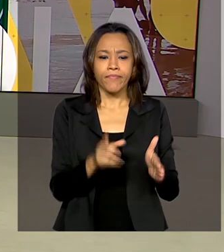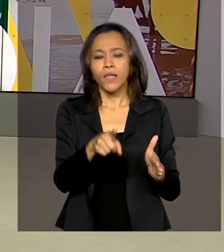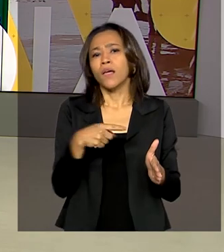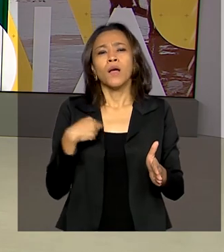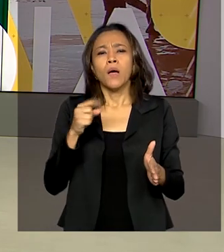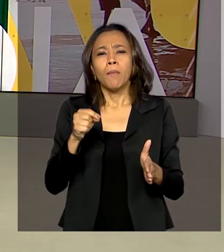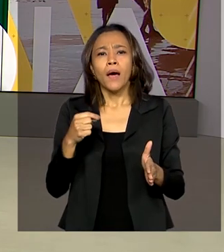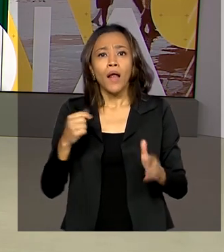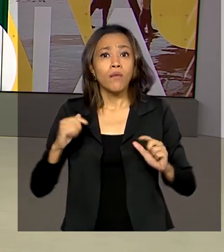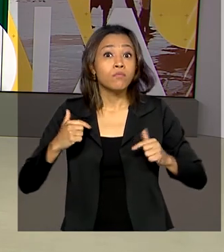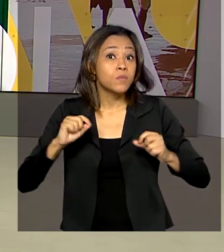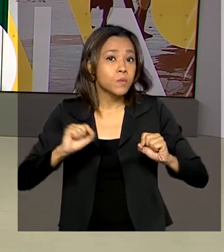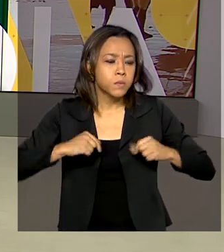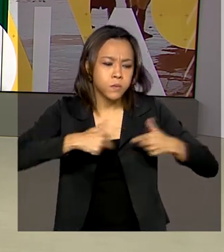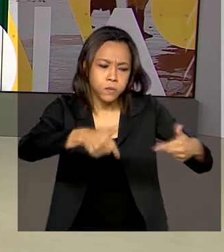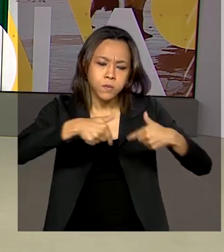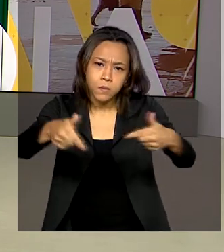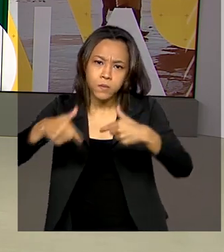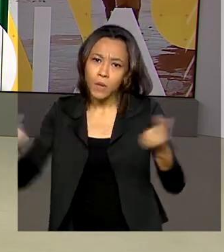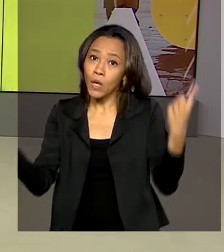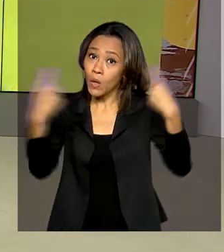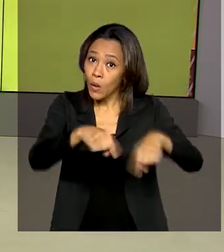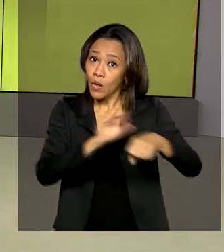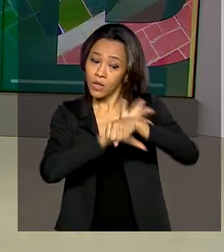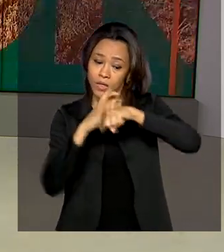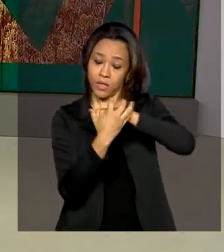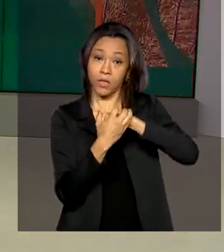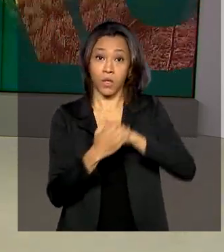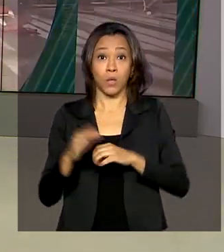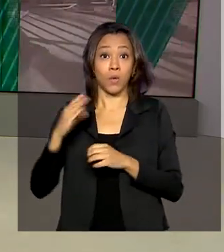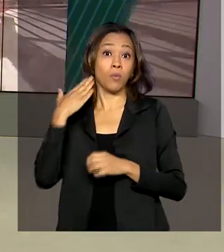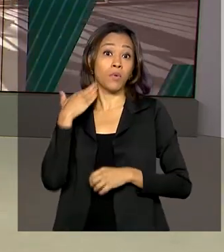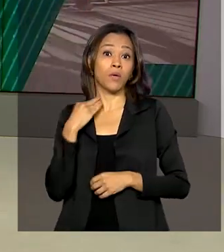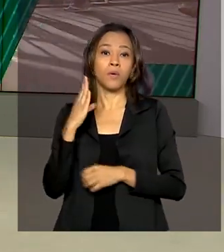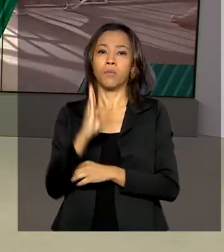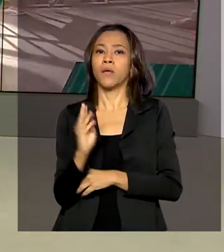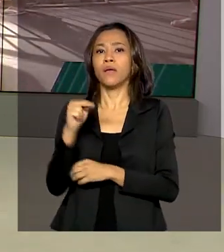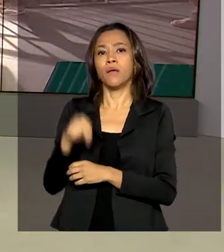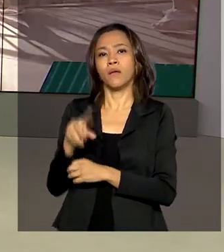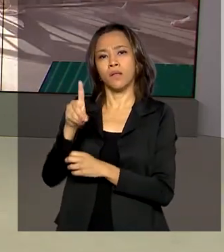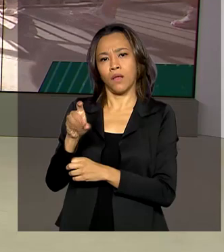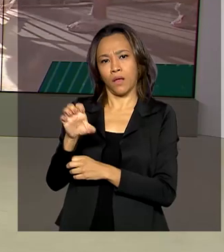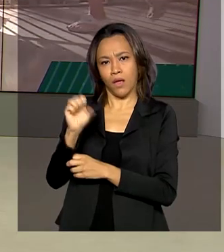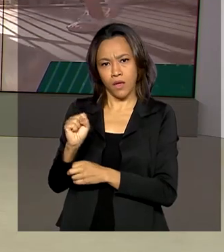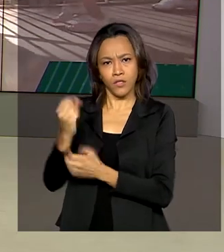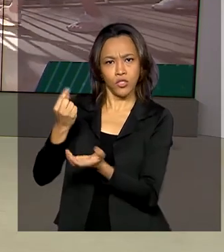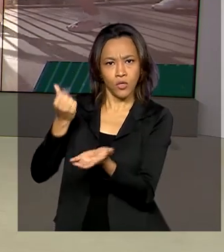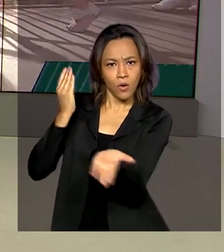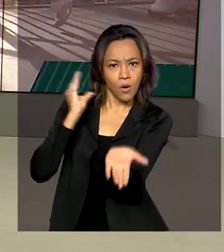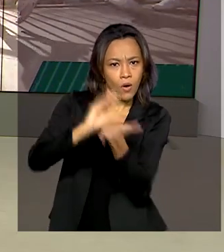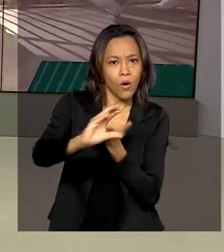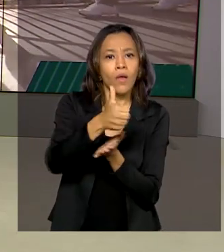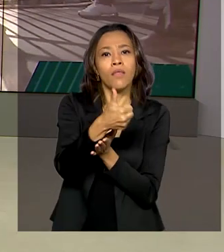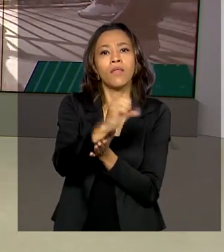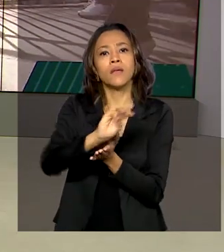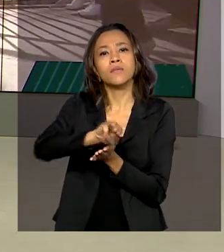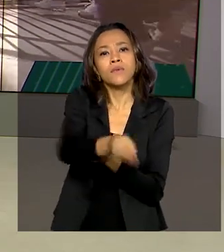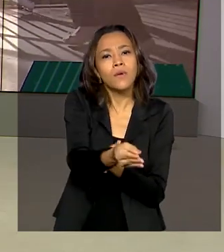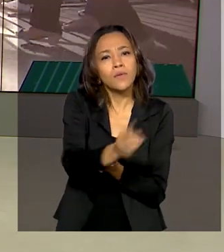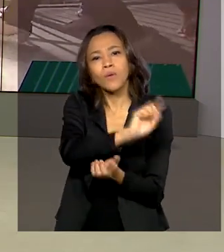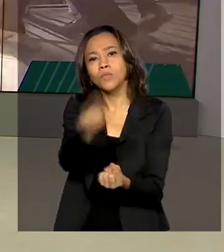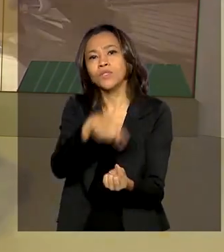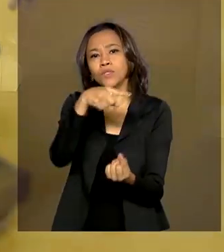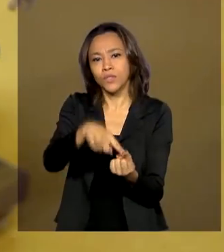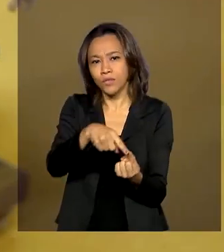efeitos da Covid-19, o BNDES liberou 10 milhões de reais em empréstimo para desenvolvimento de um novo equipamento.